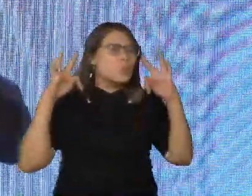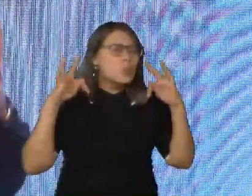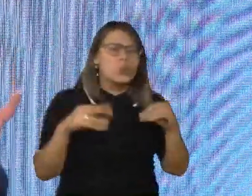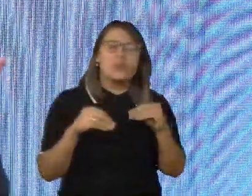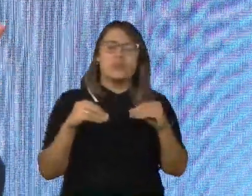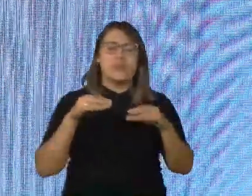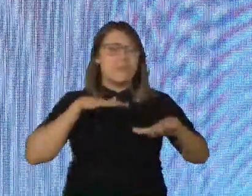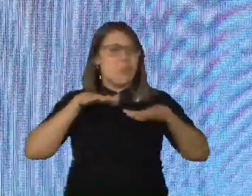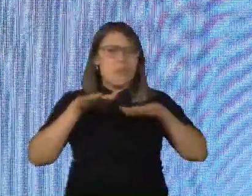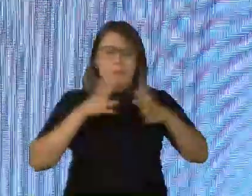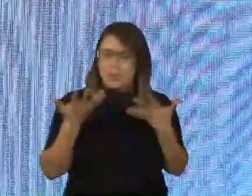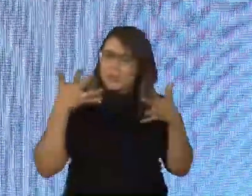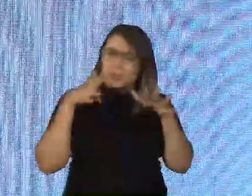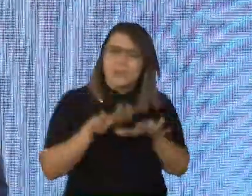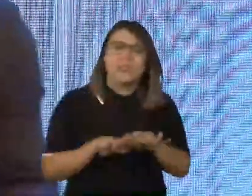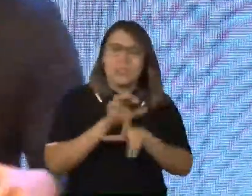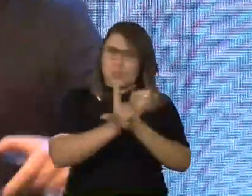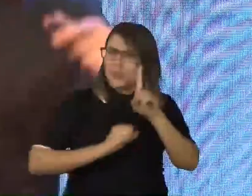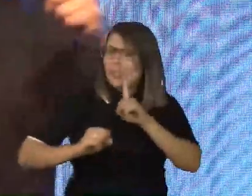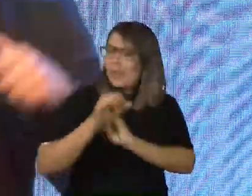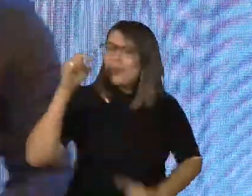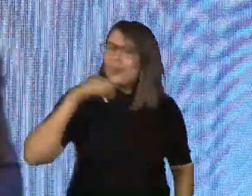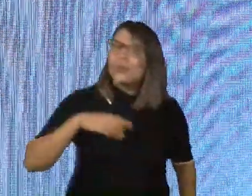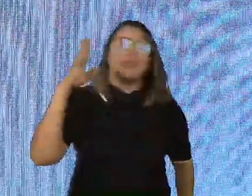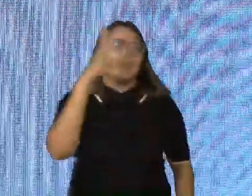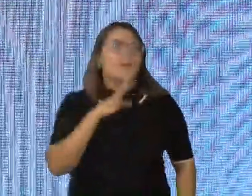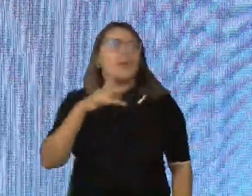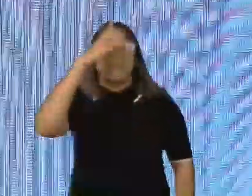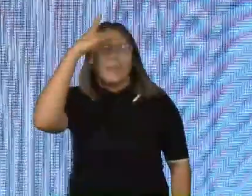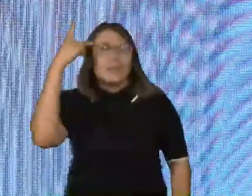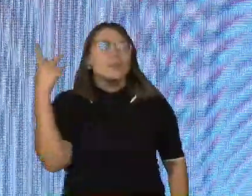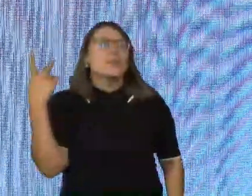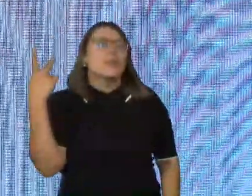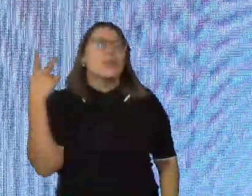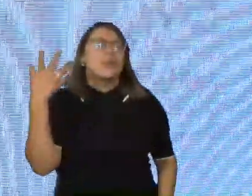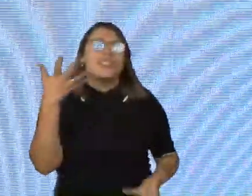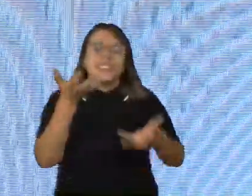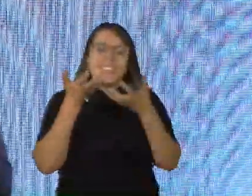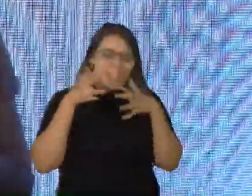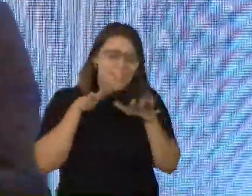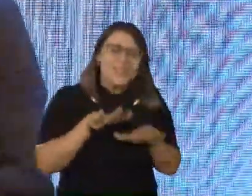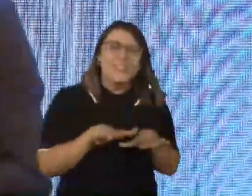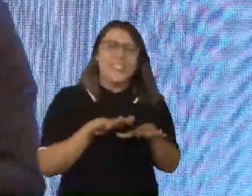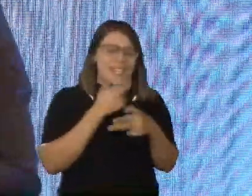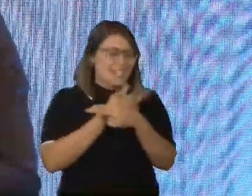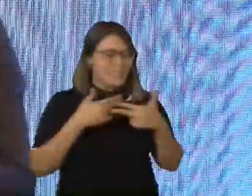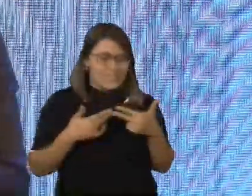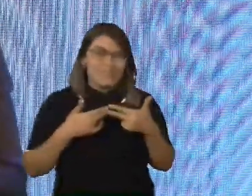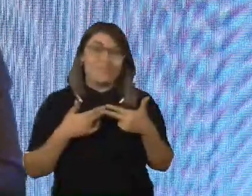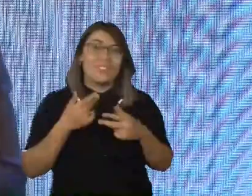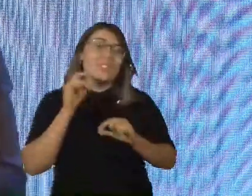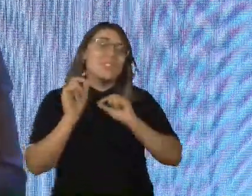processo do movimento inclusivo que a gente vive aqui no Brasil. São pessoas que trabalham em favor da inclusão e da diversidade.